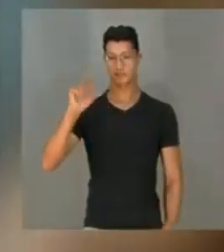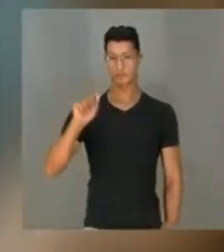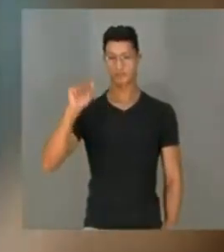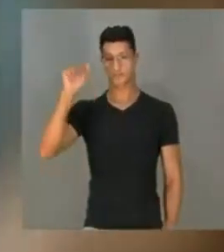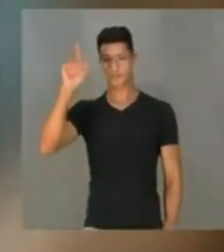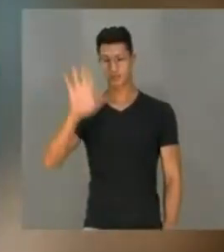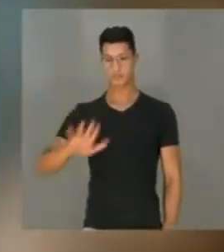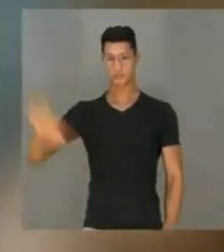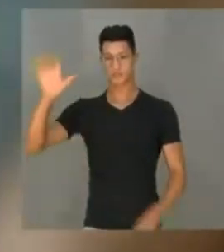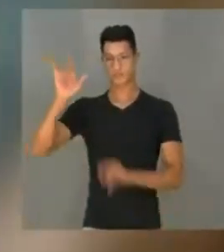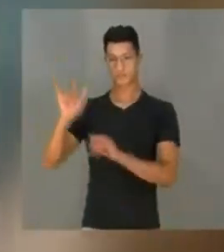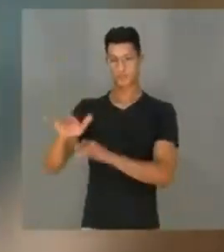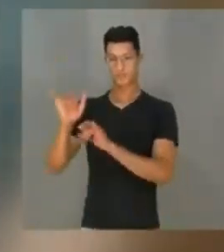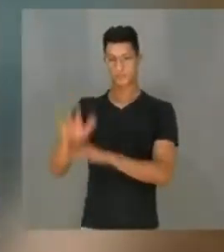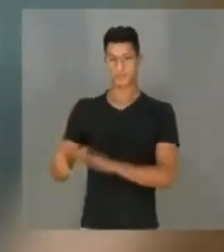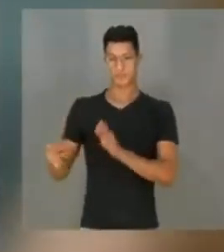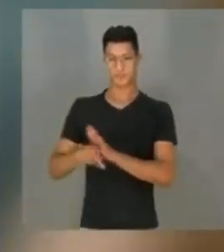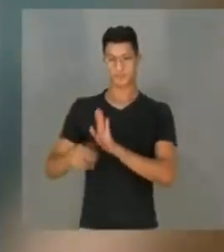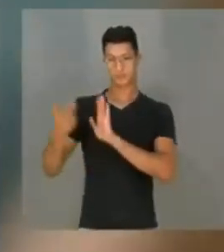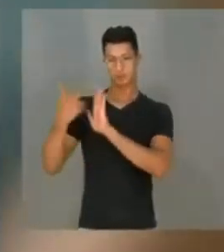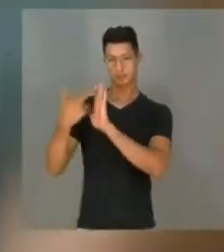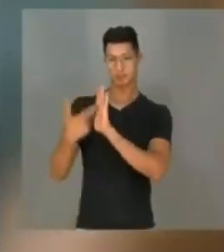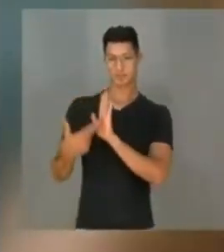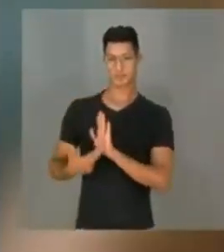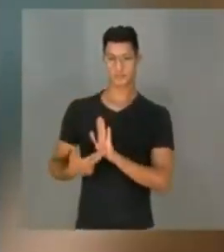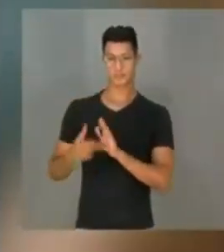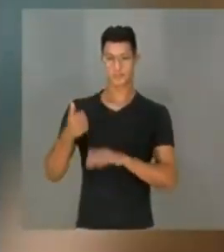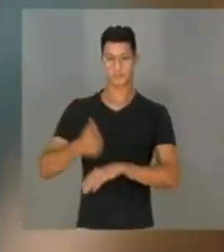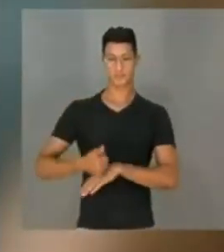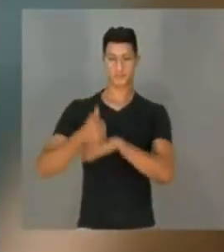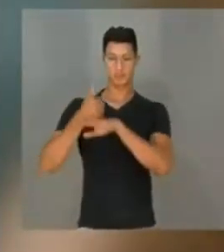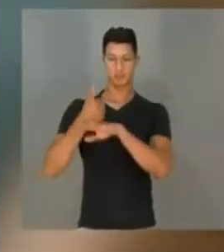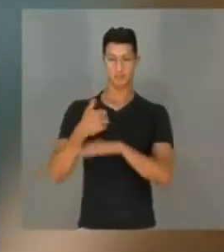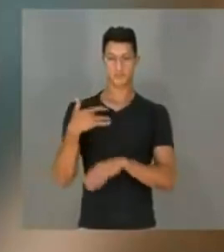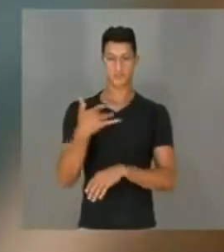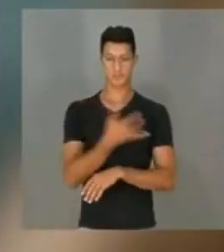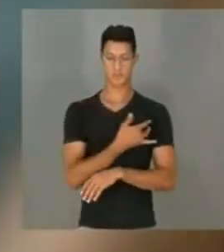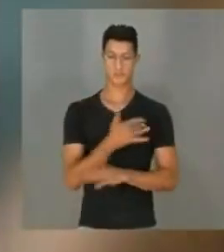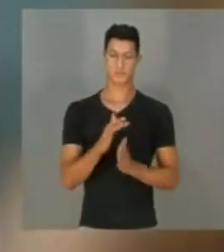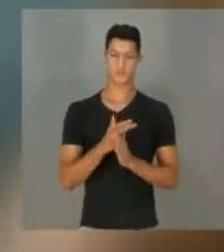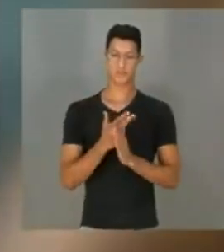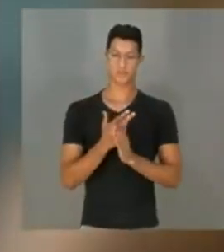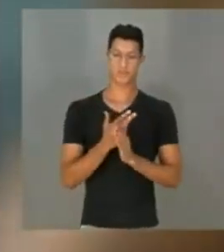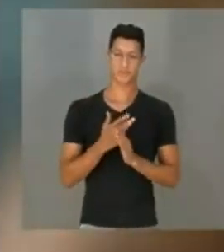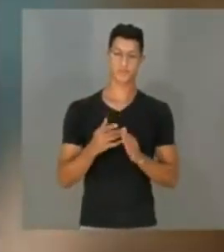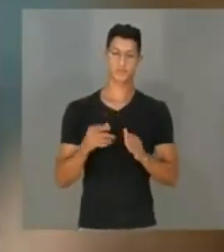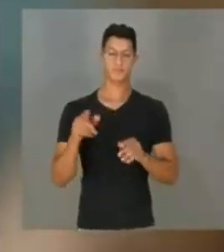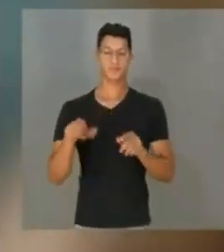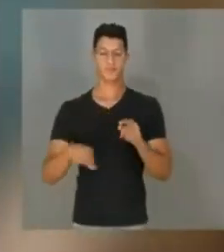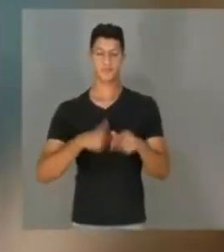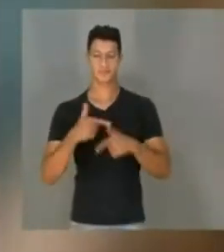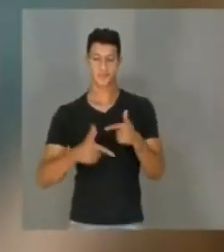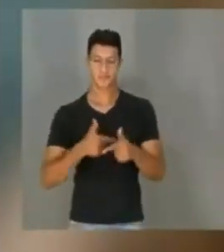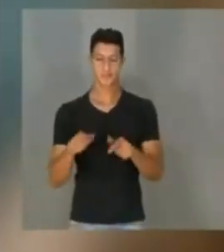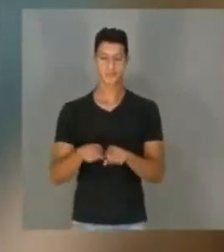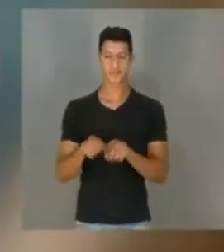Agência Australiana de Regulamentação do Profissional de Saúde. é a agência que também